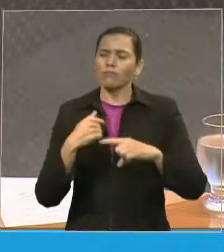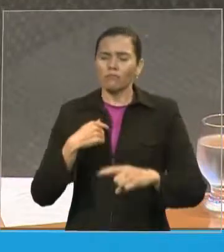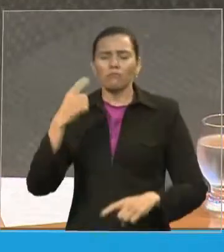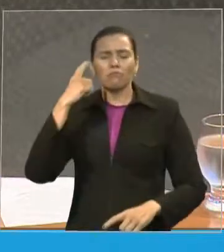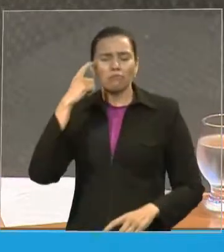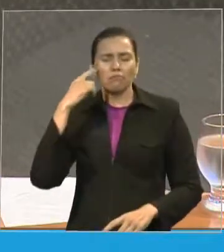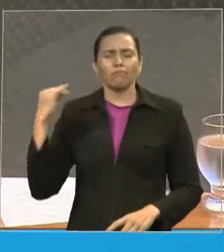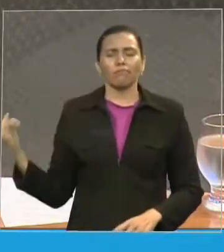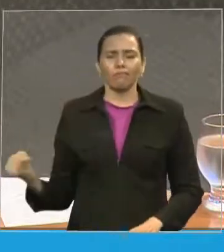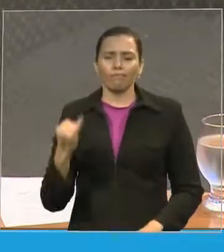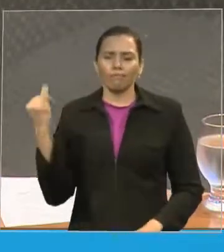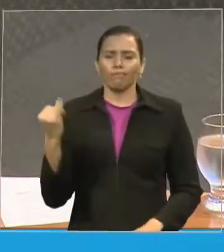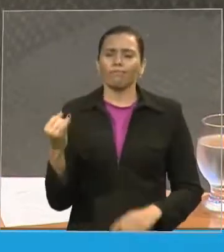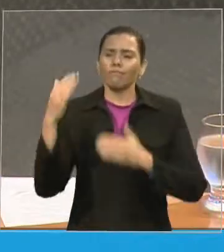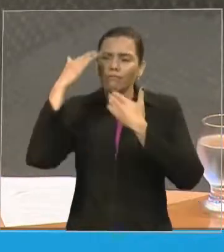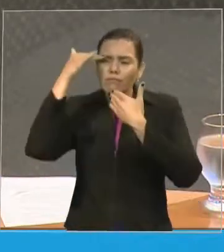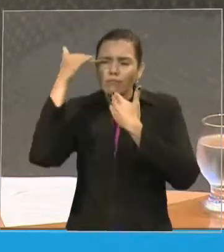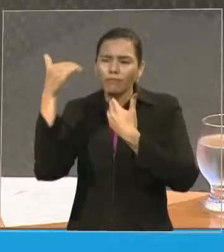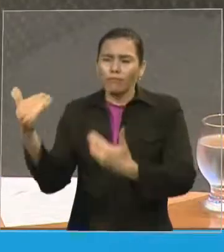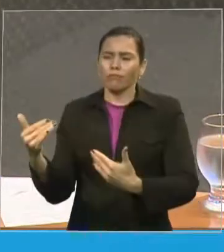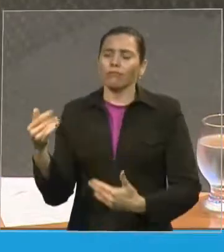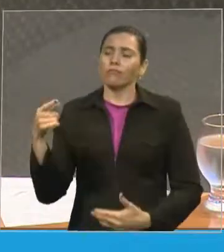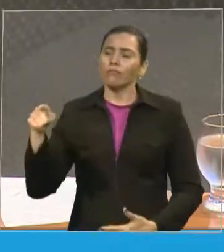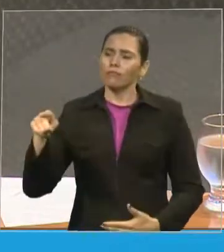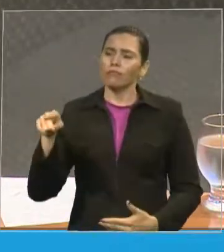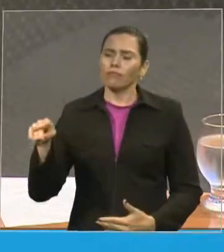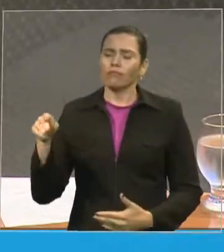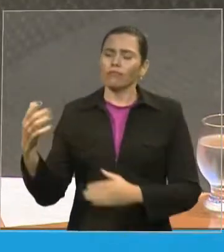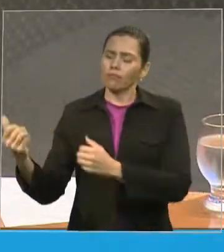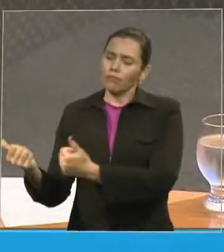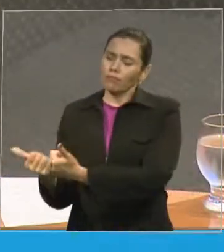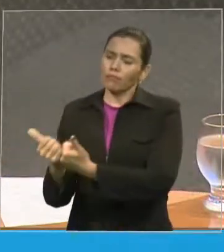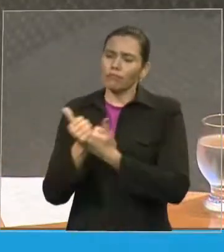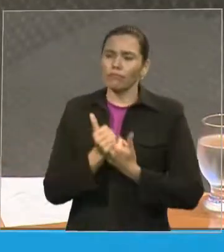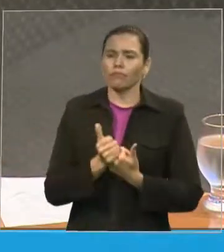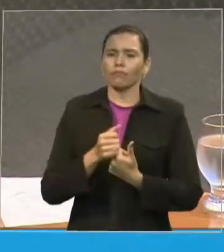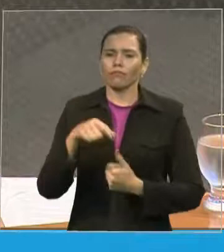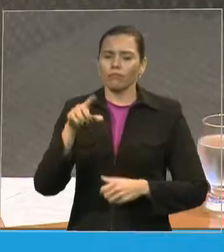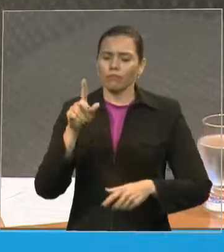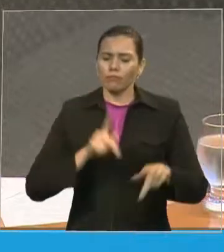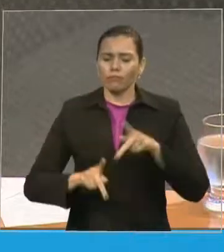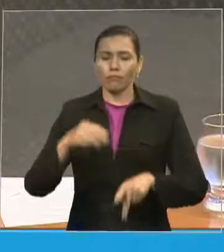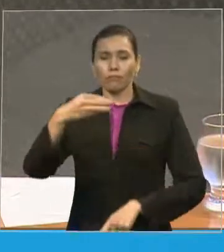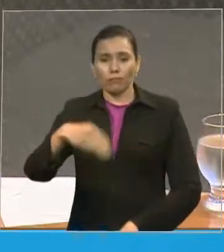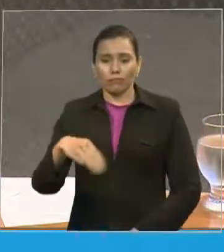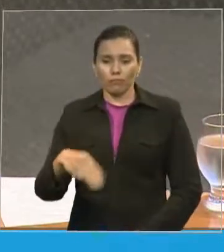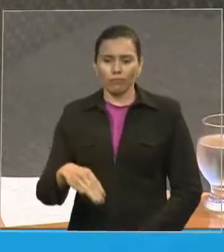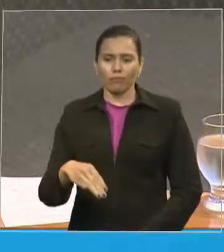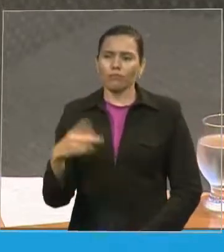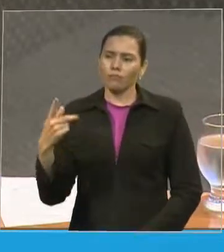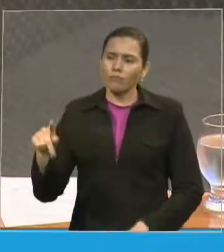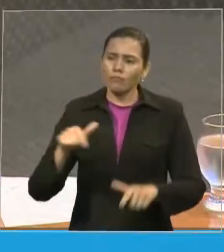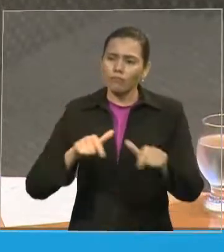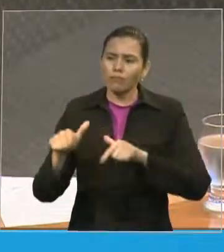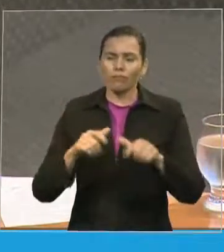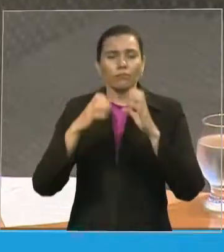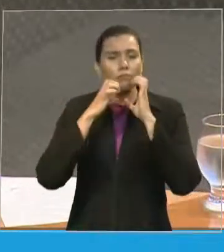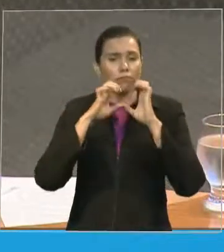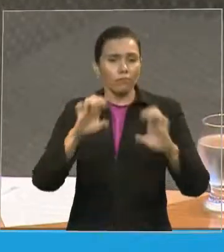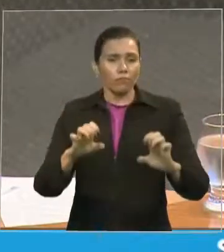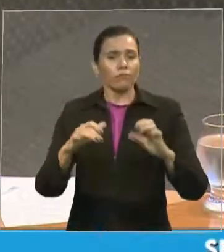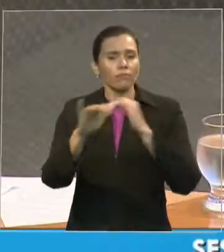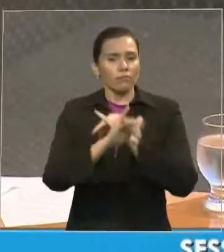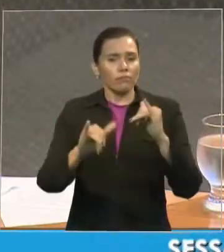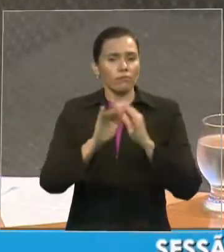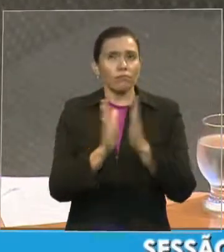maranhenses, nesse trabalho de evangelização, nesse trabalho de estar tirando essas pessoas